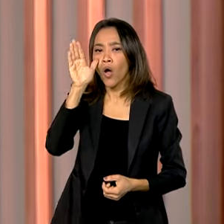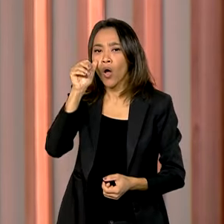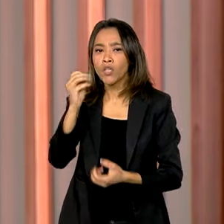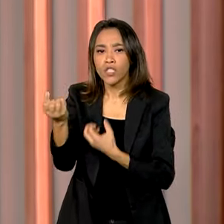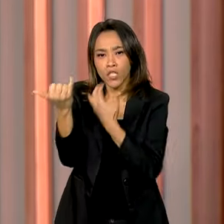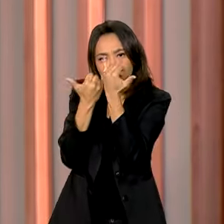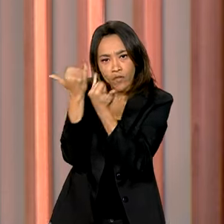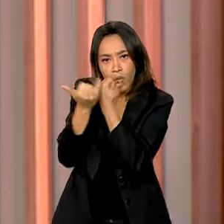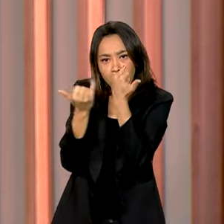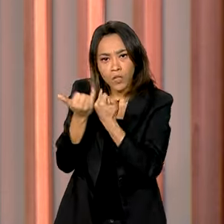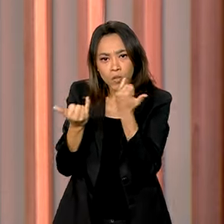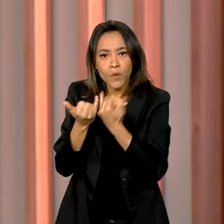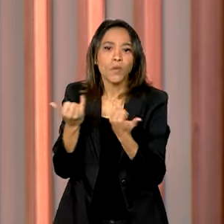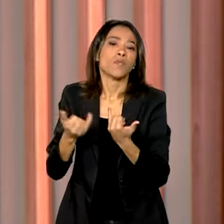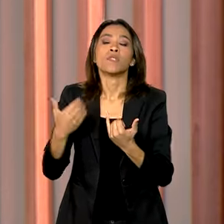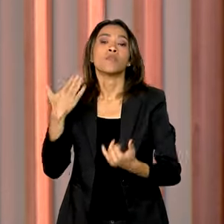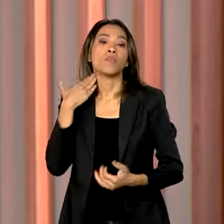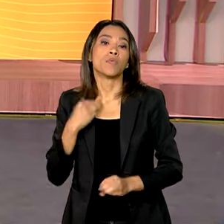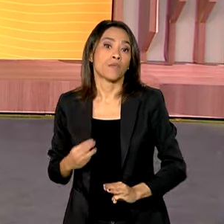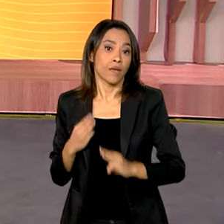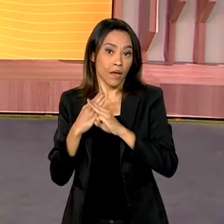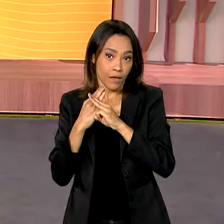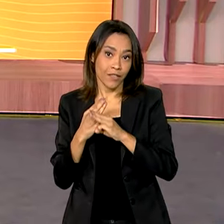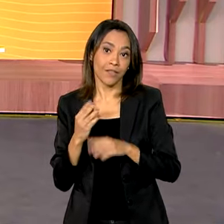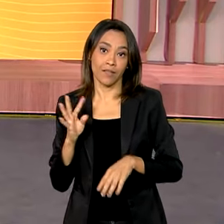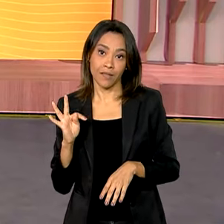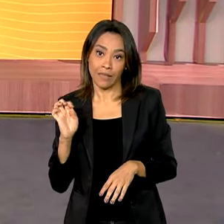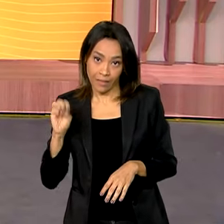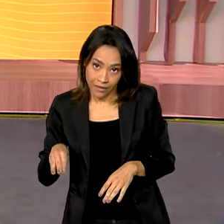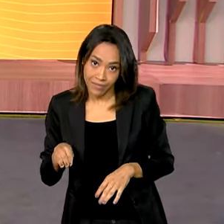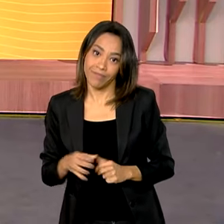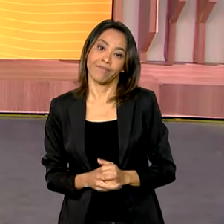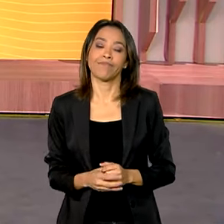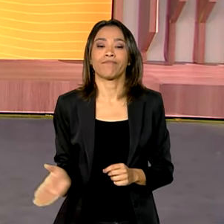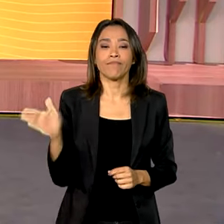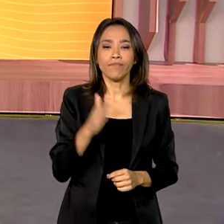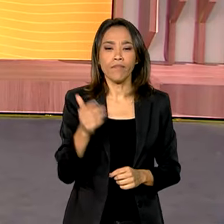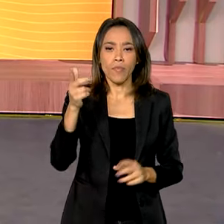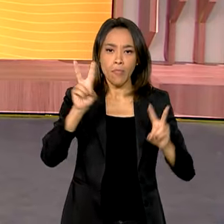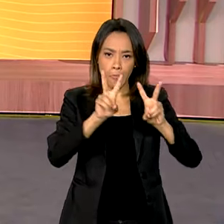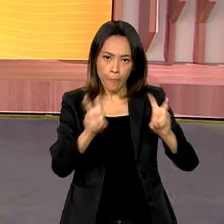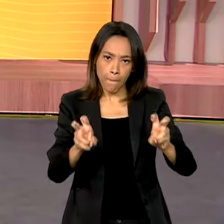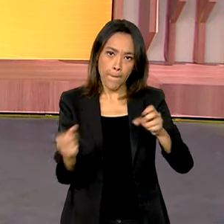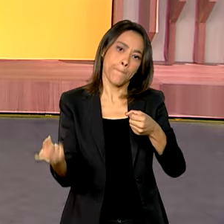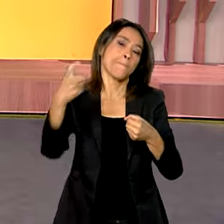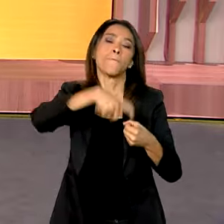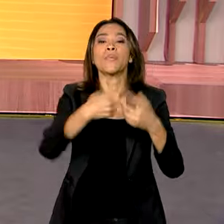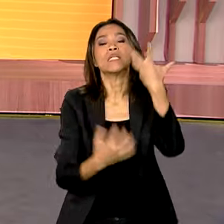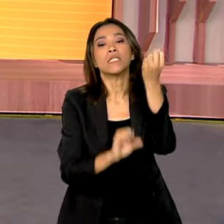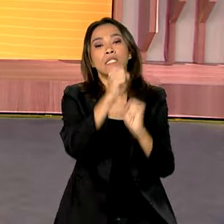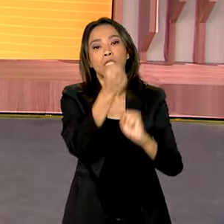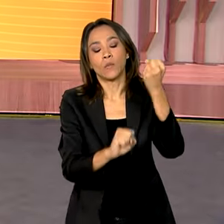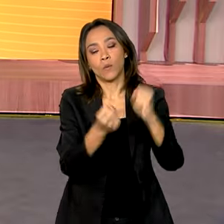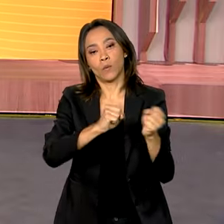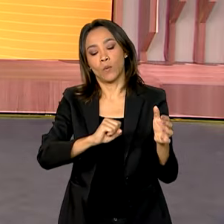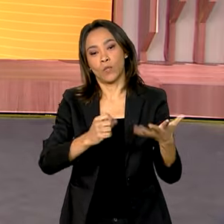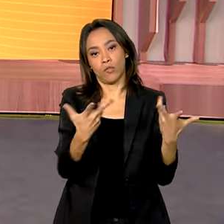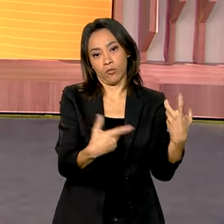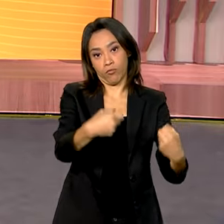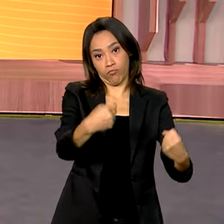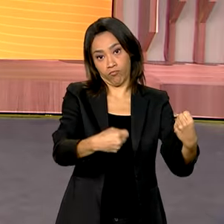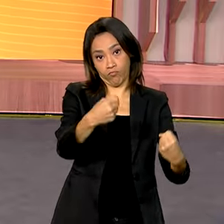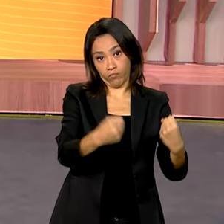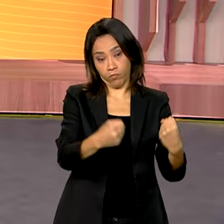no aplicativo Caixa Tem. Vamos falar agora da retomada da indústria automotiva no quadro